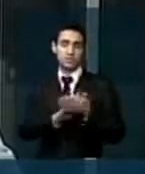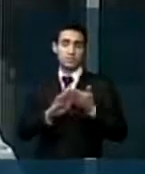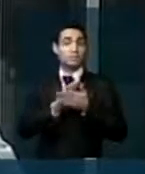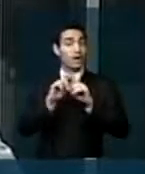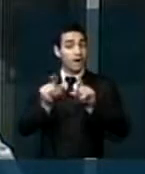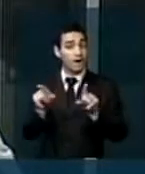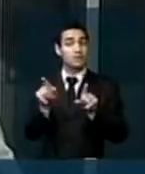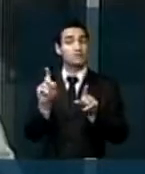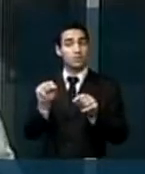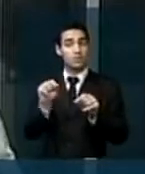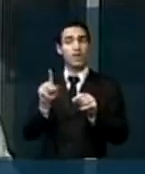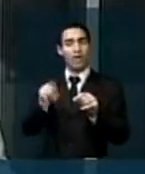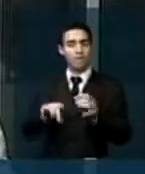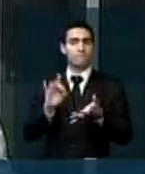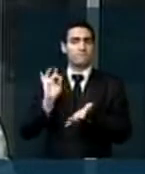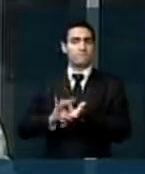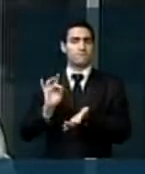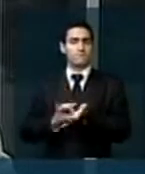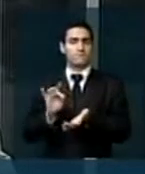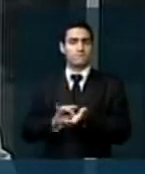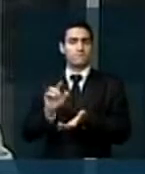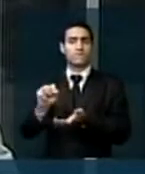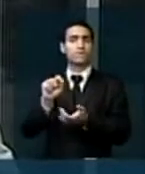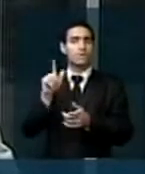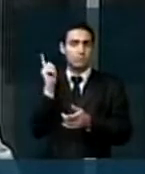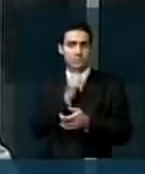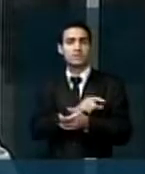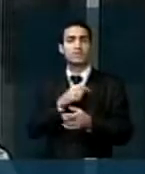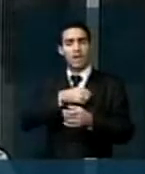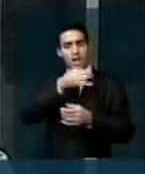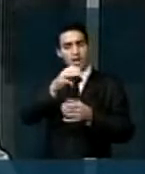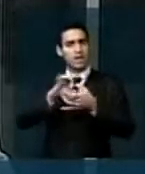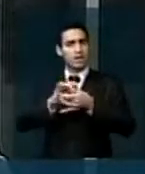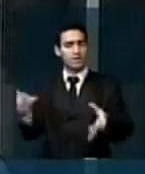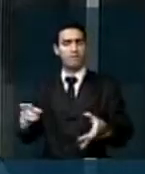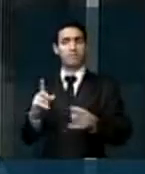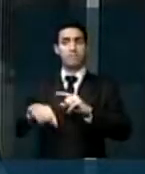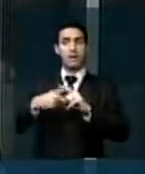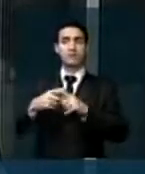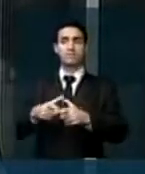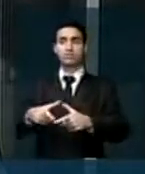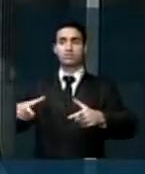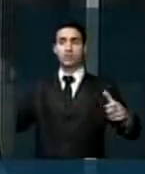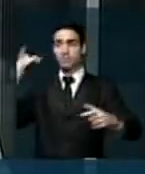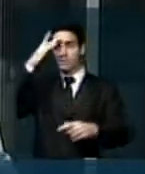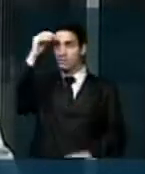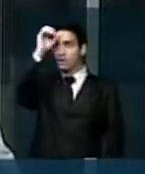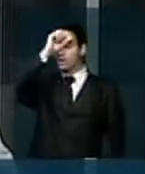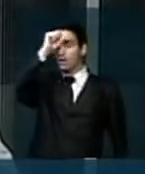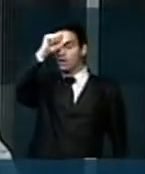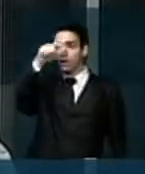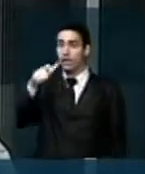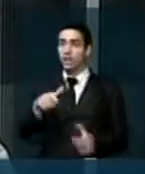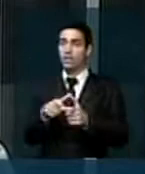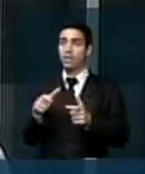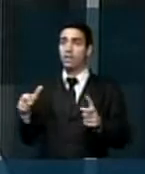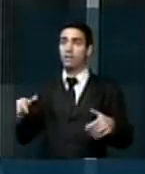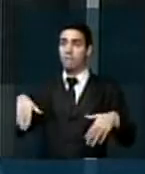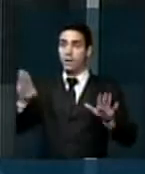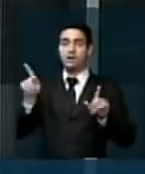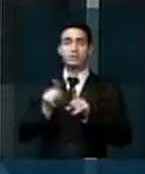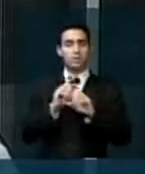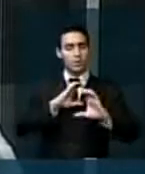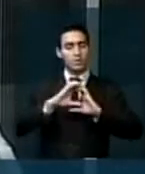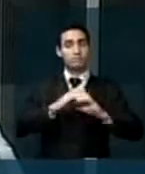cada vez mais viva, dinâmica e capaz de ampliar sempre os horizontes das pessoas e das comunicações do nosso país.